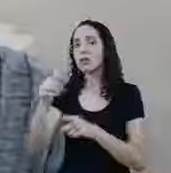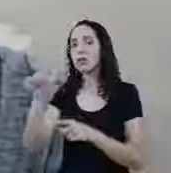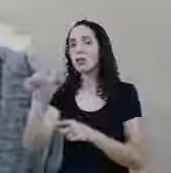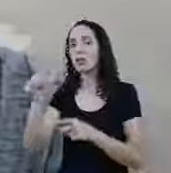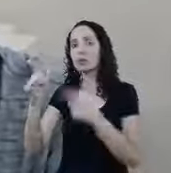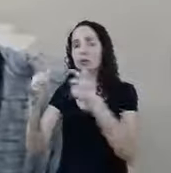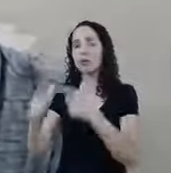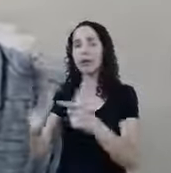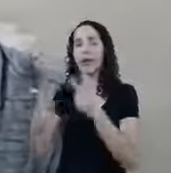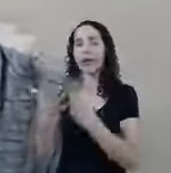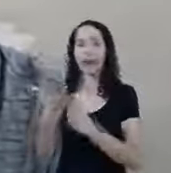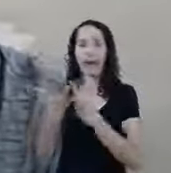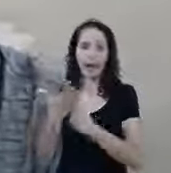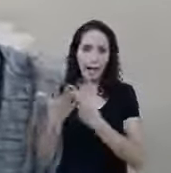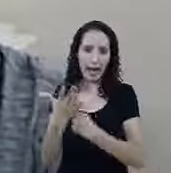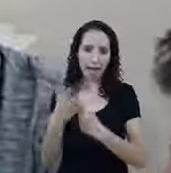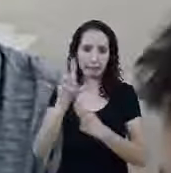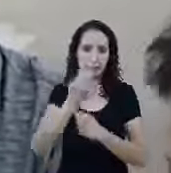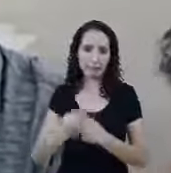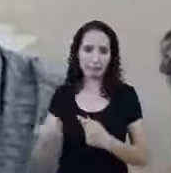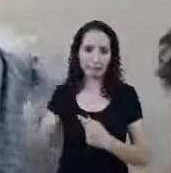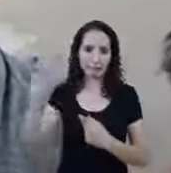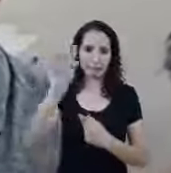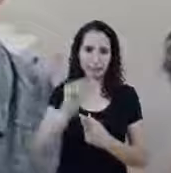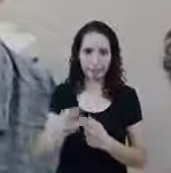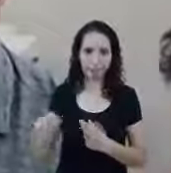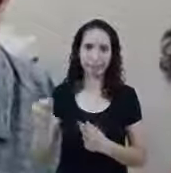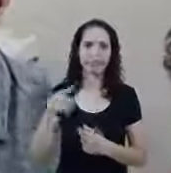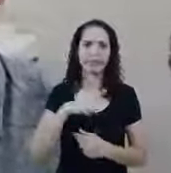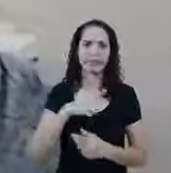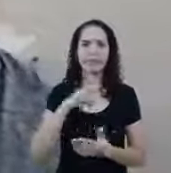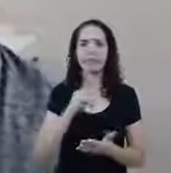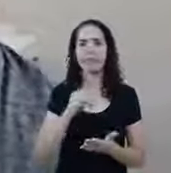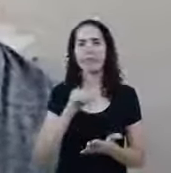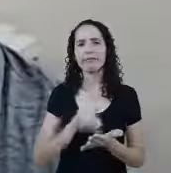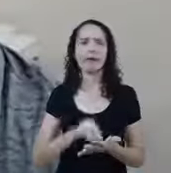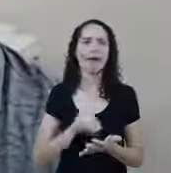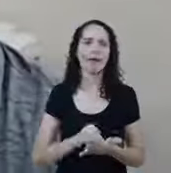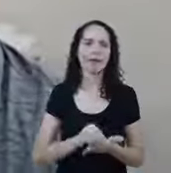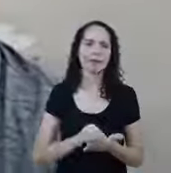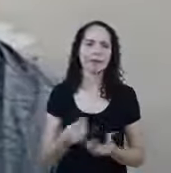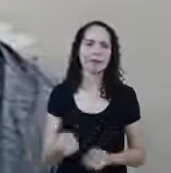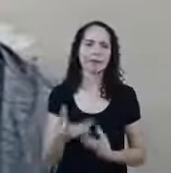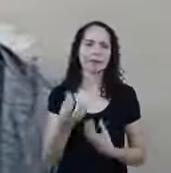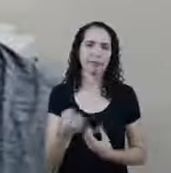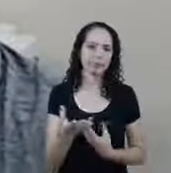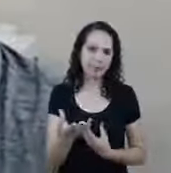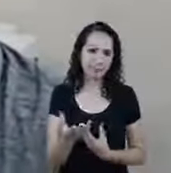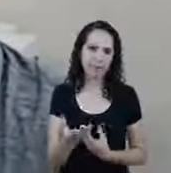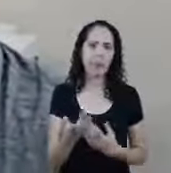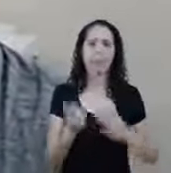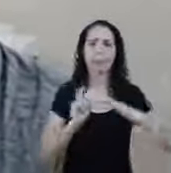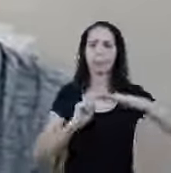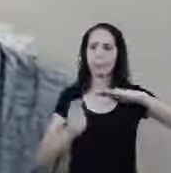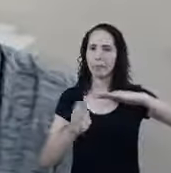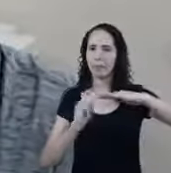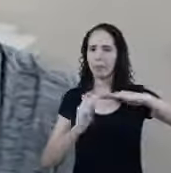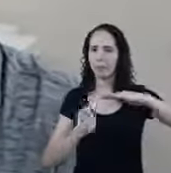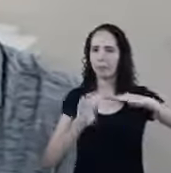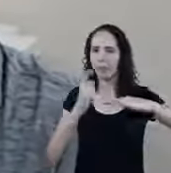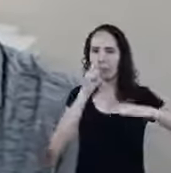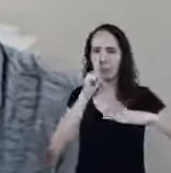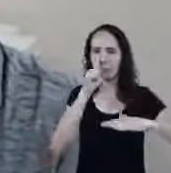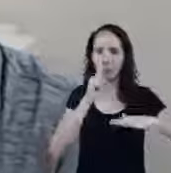E tem muito Partidarismo No processo Tem muita gente Desinformada Que vai replicando Tudo o que recebe As tendências A minha